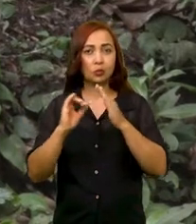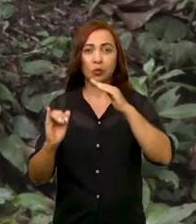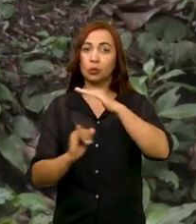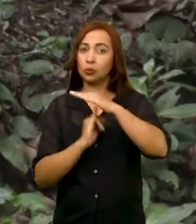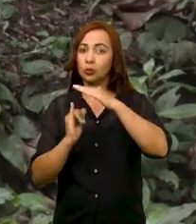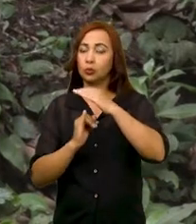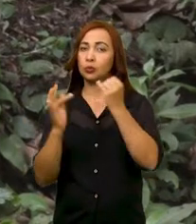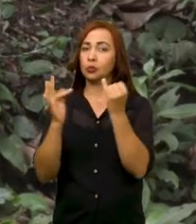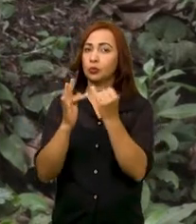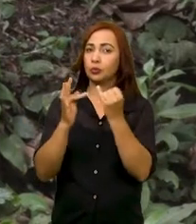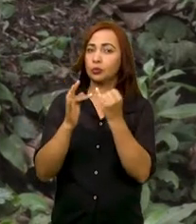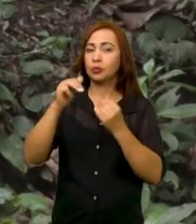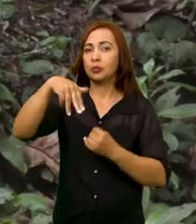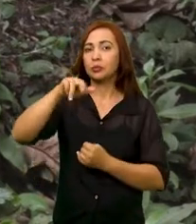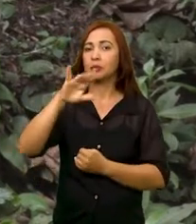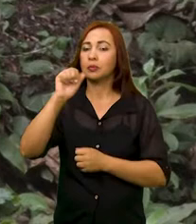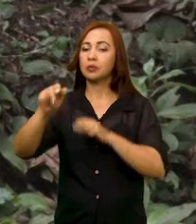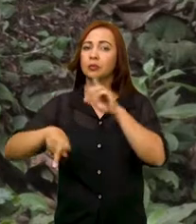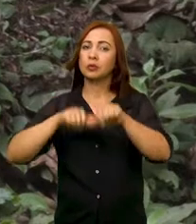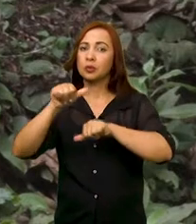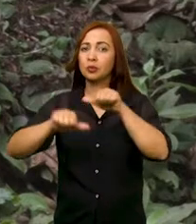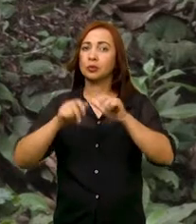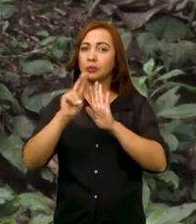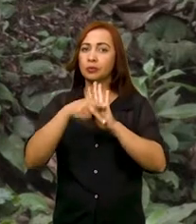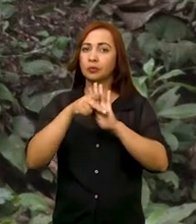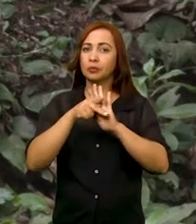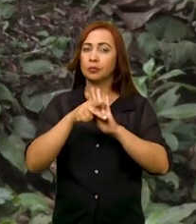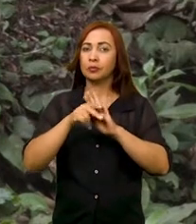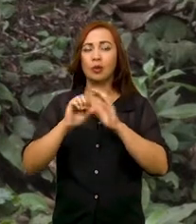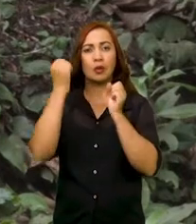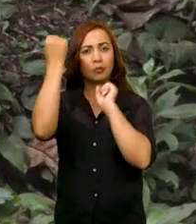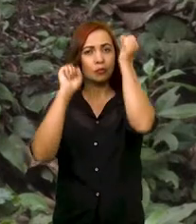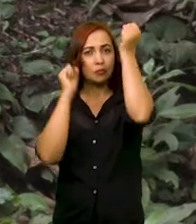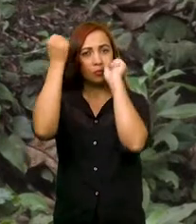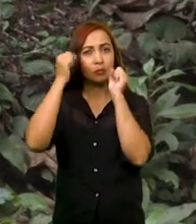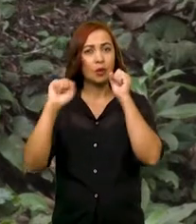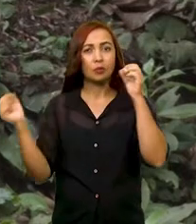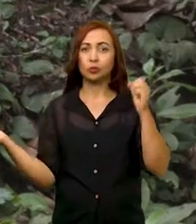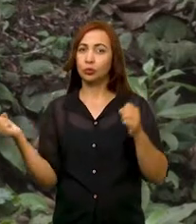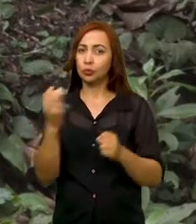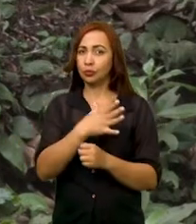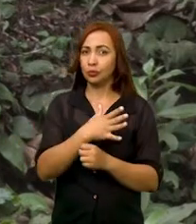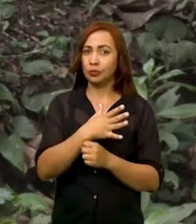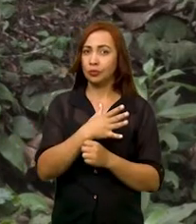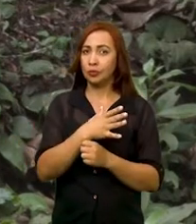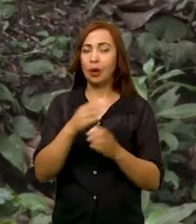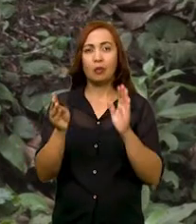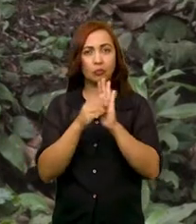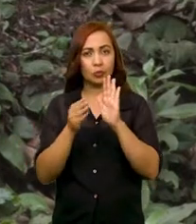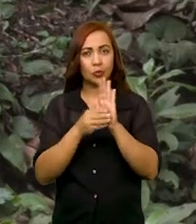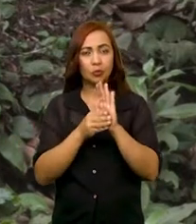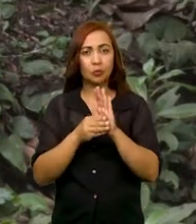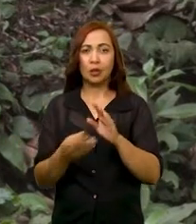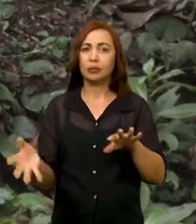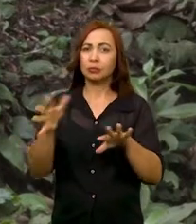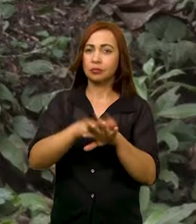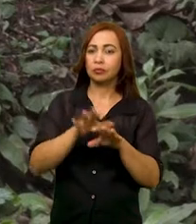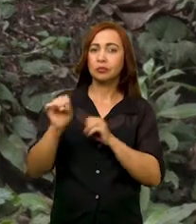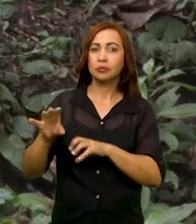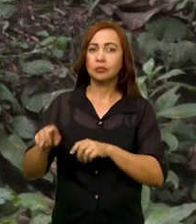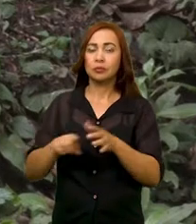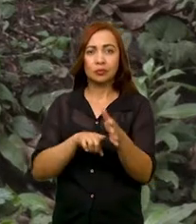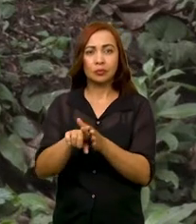o Instituto Federal do Maranhão desenvolveu o projeto Fábrica de Inovação. A proposta é integrar ensino,